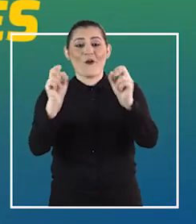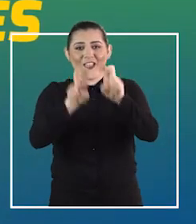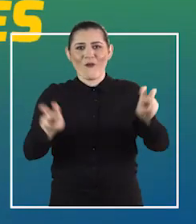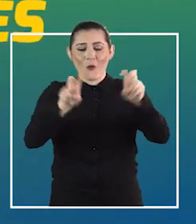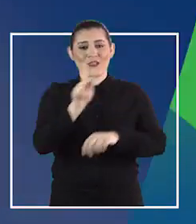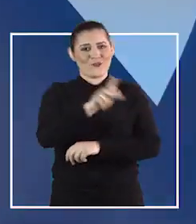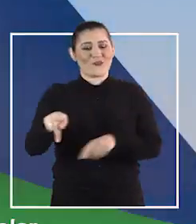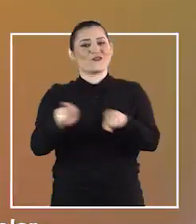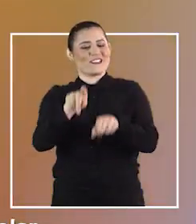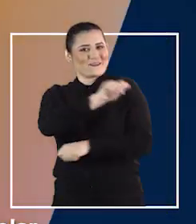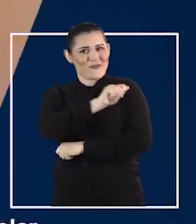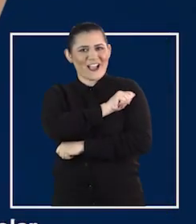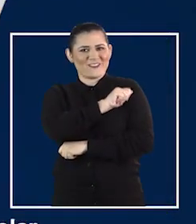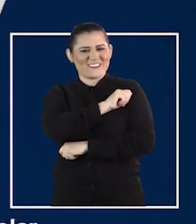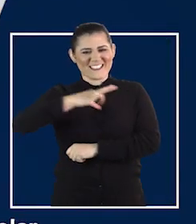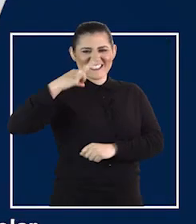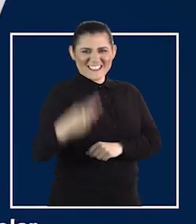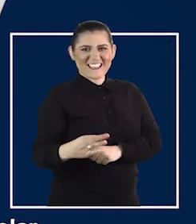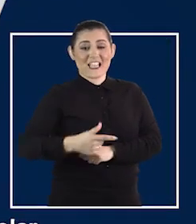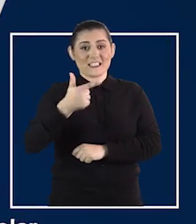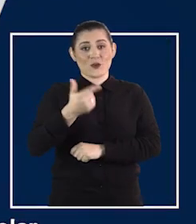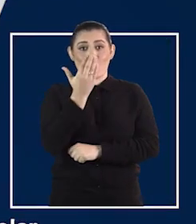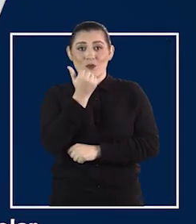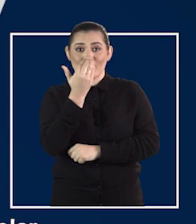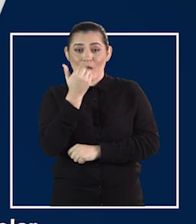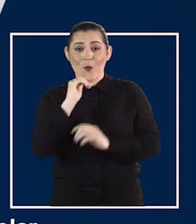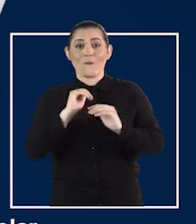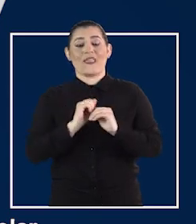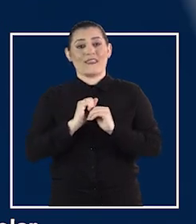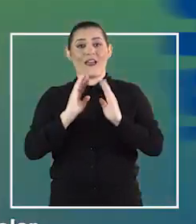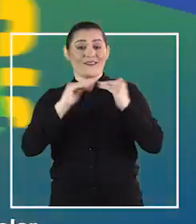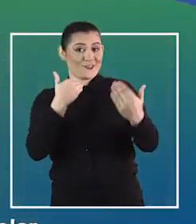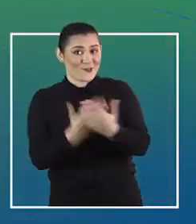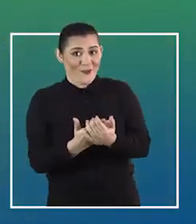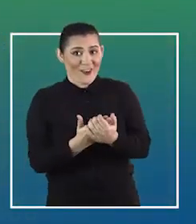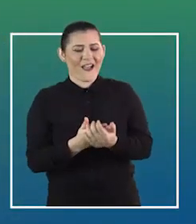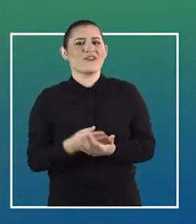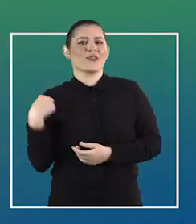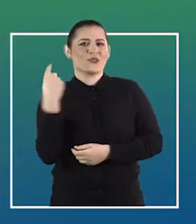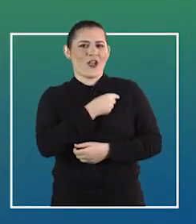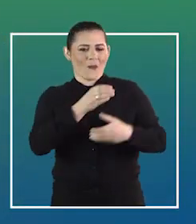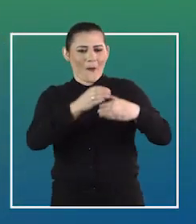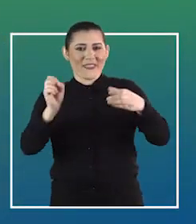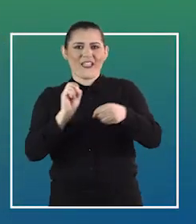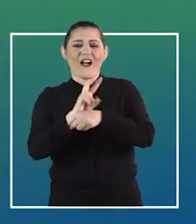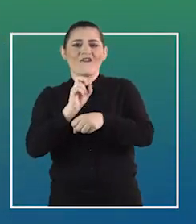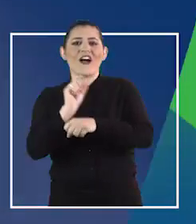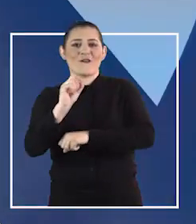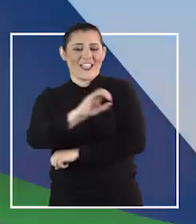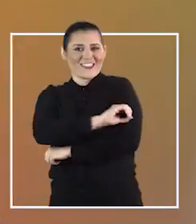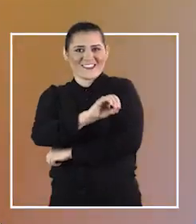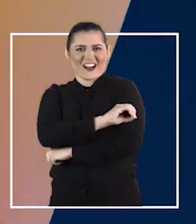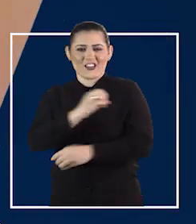para professores e alunos. Garantir a segunda refeição no programa de alimentação escolar. Vamos ampliar vagas